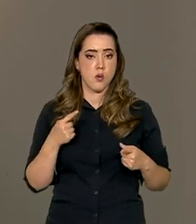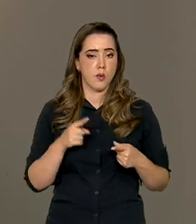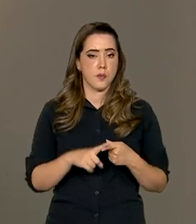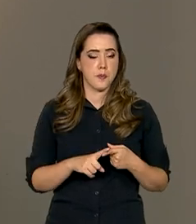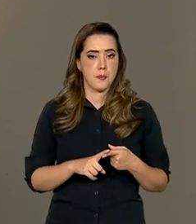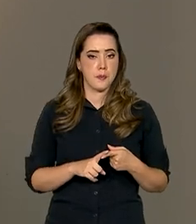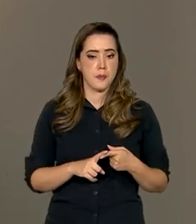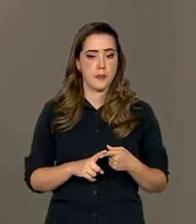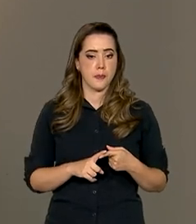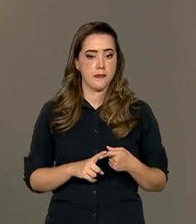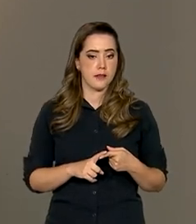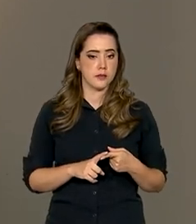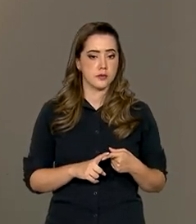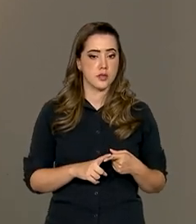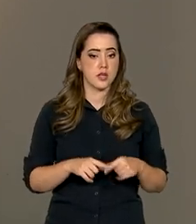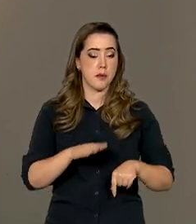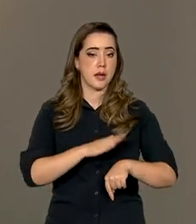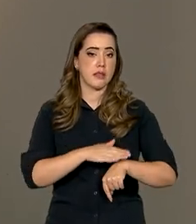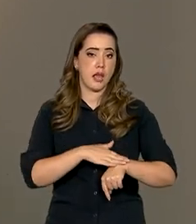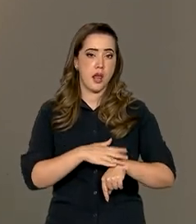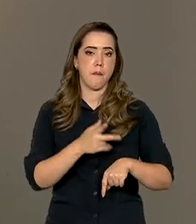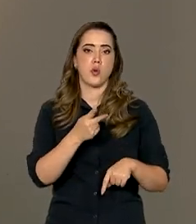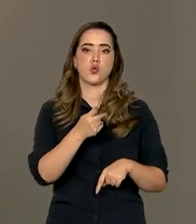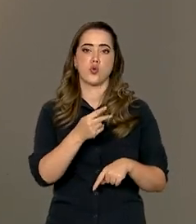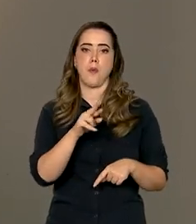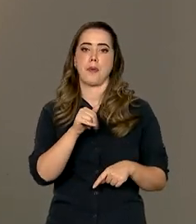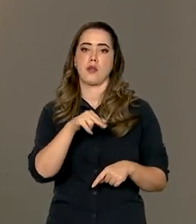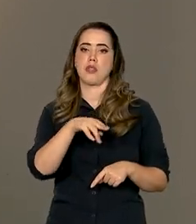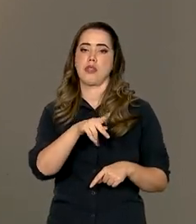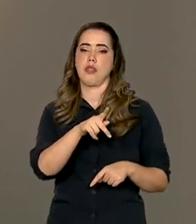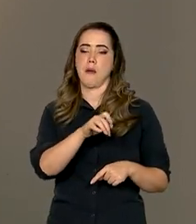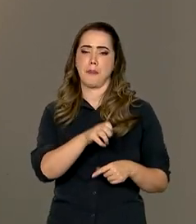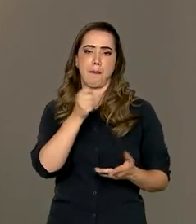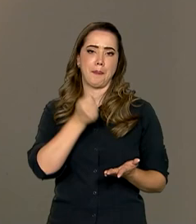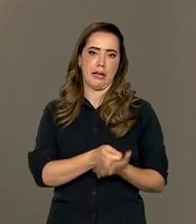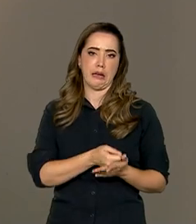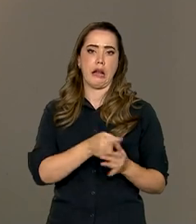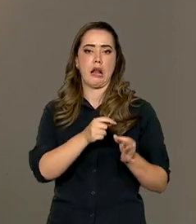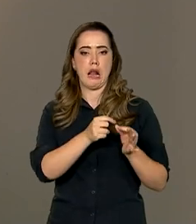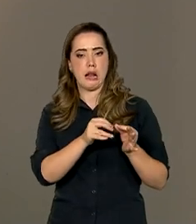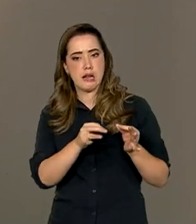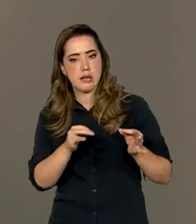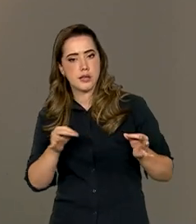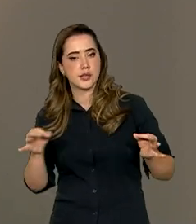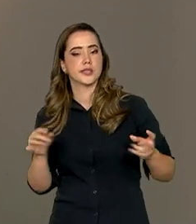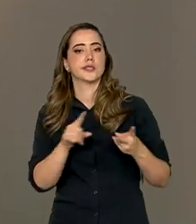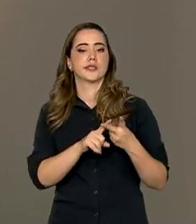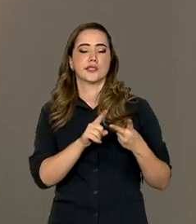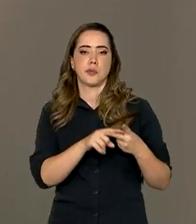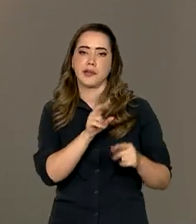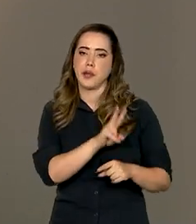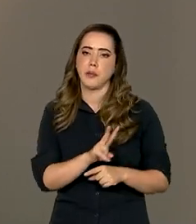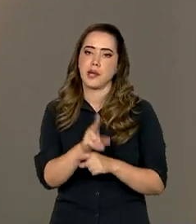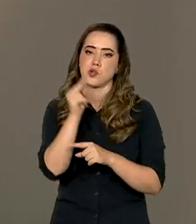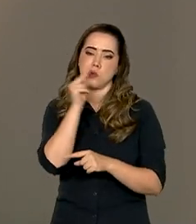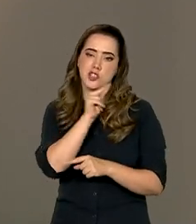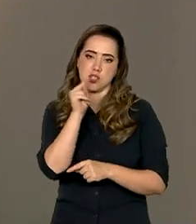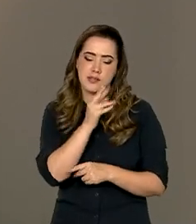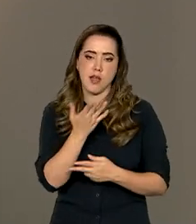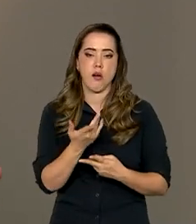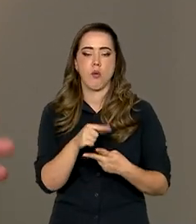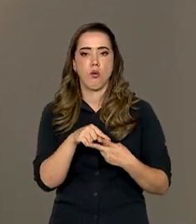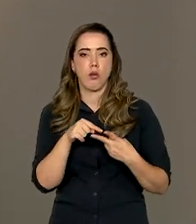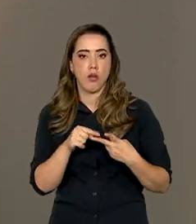questão também da prorrogação de prazo do PRONAMP, você tem as questões das medidas com relação aos créditos emergenciais. Não tenha